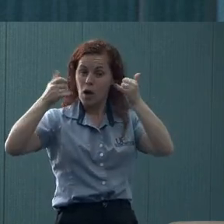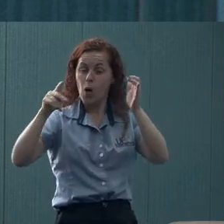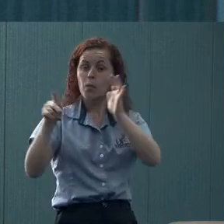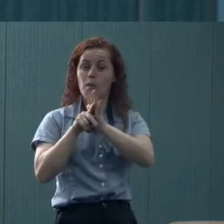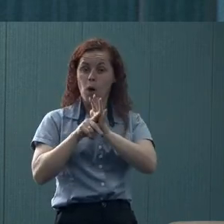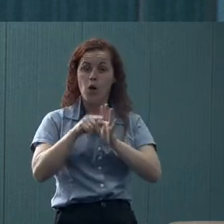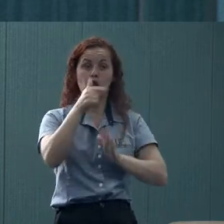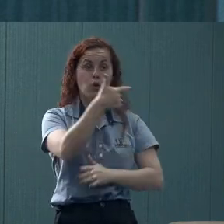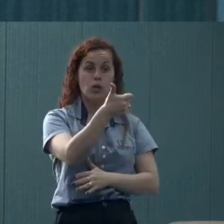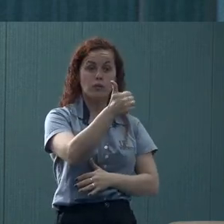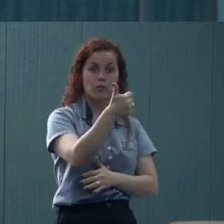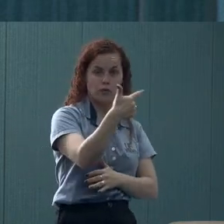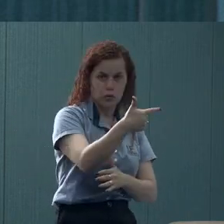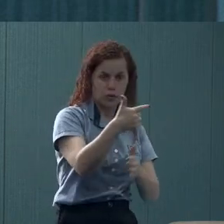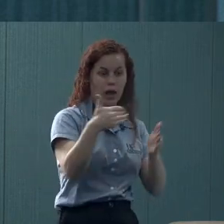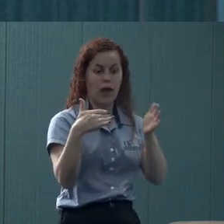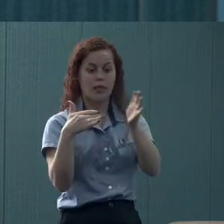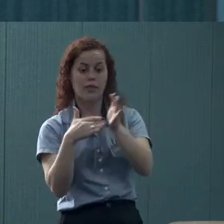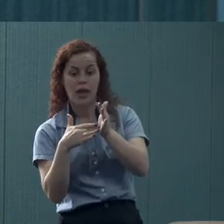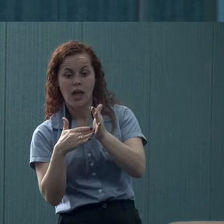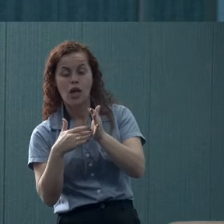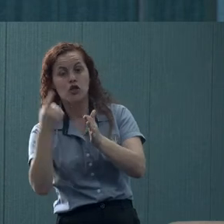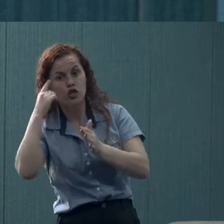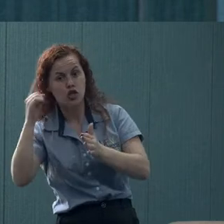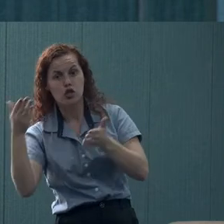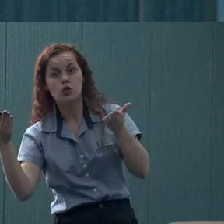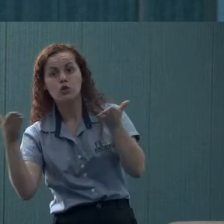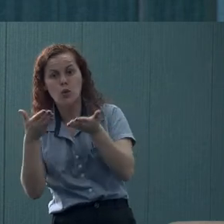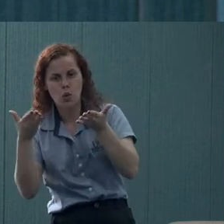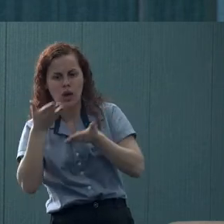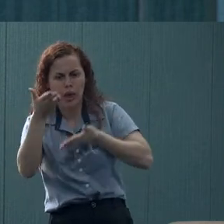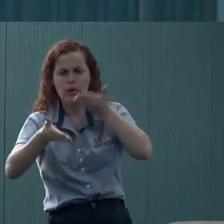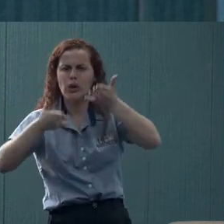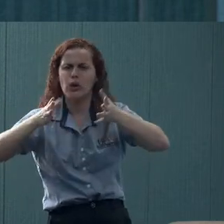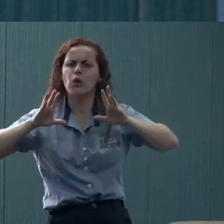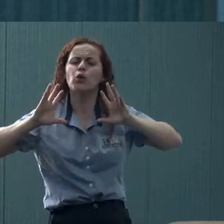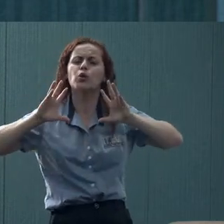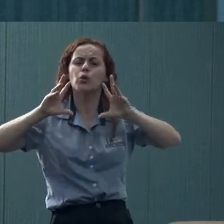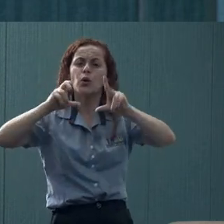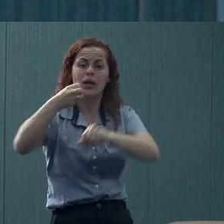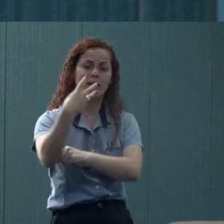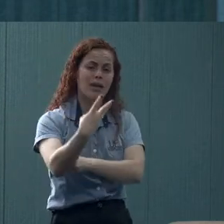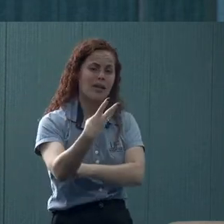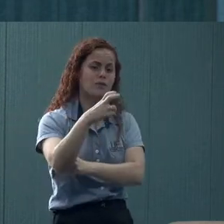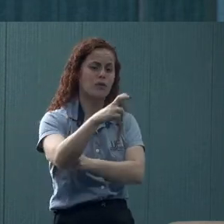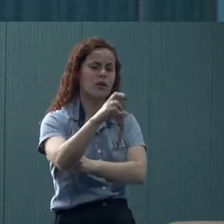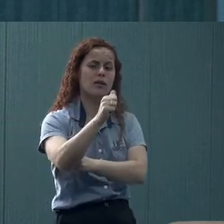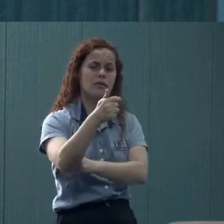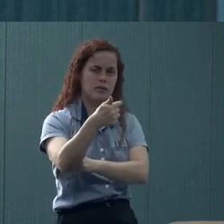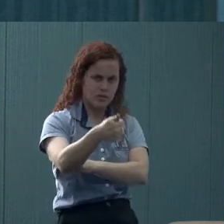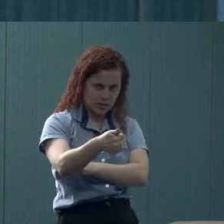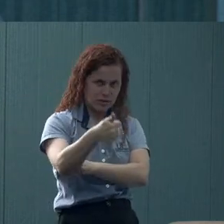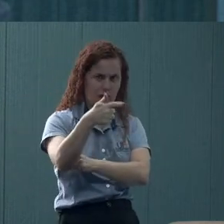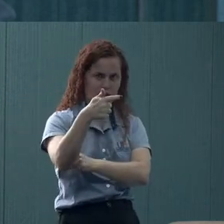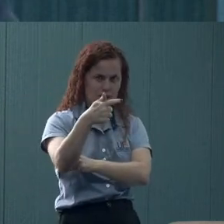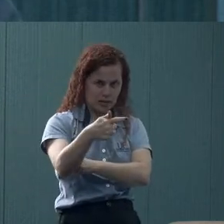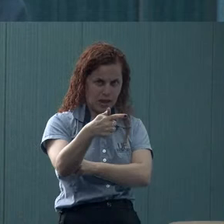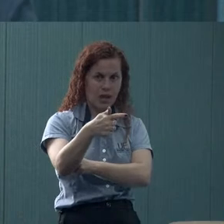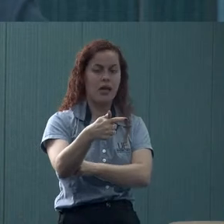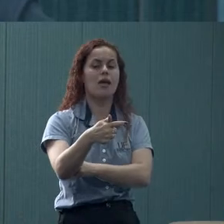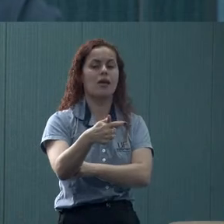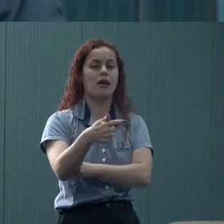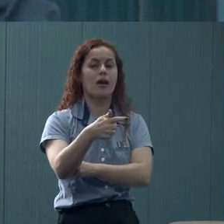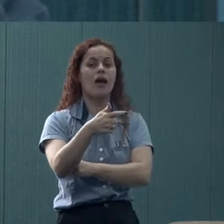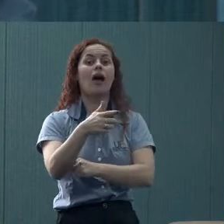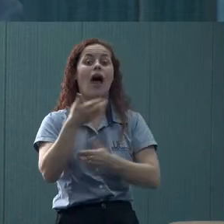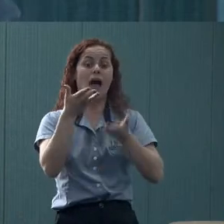Então, em 2022, até o dia de hoje, a gente atendeu, em todas as especialidades,.517 pessoas, não, 3